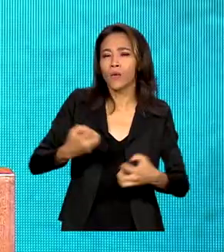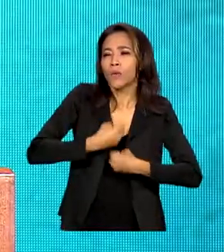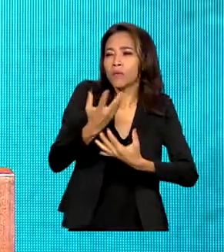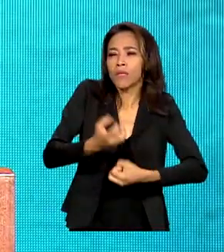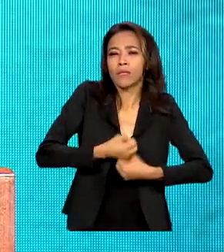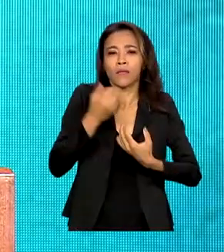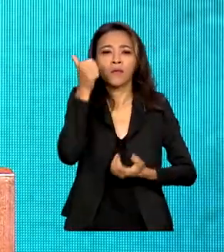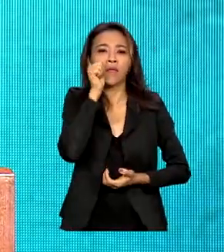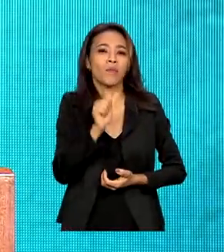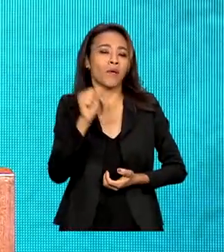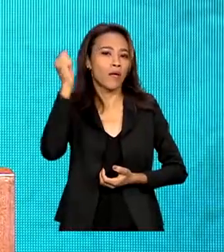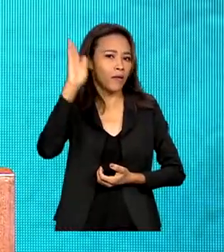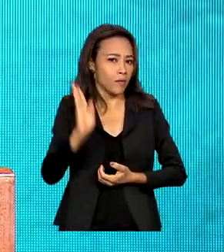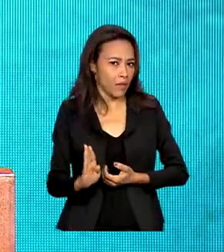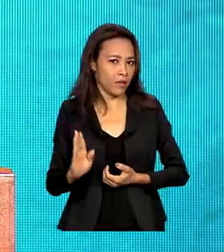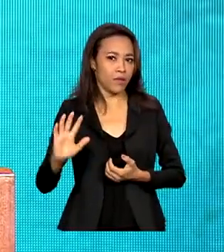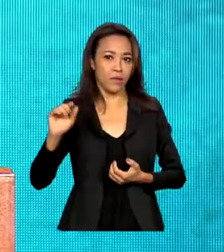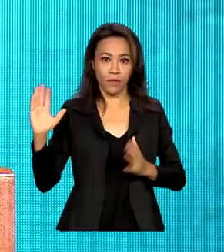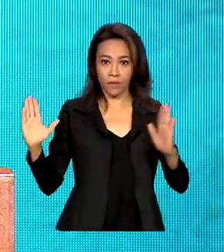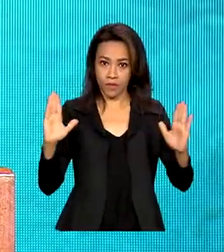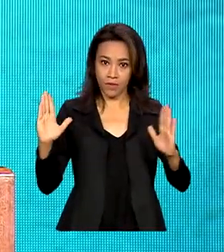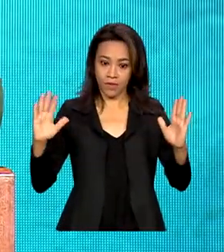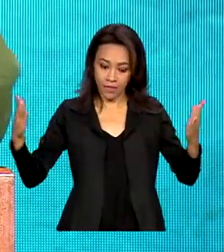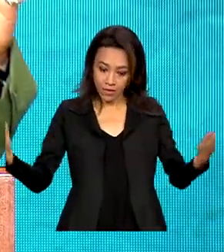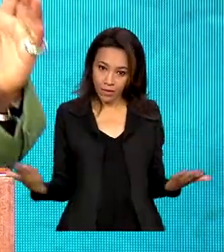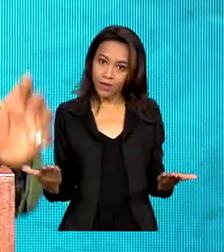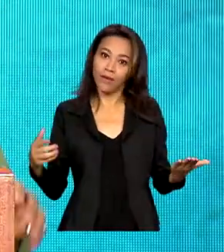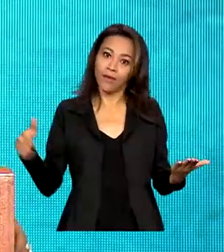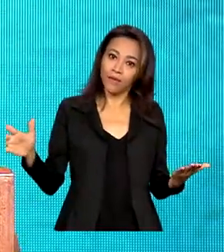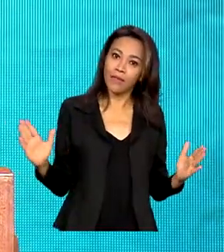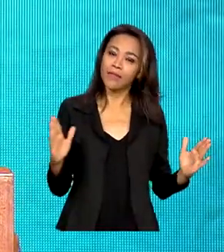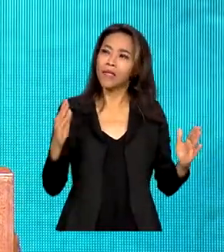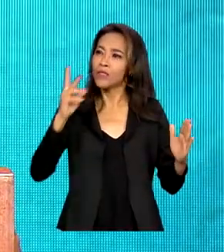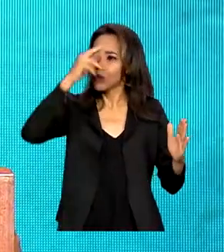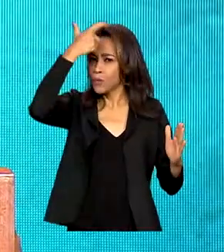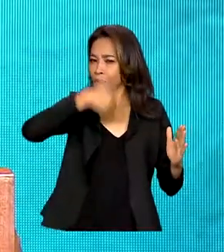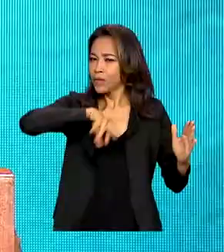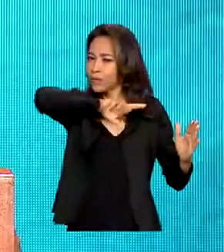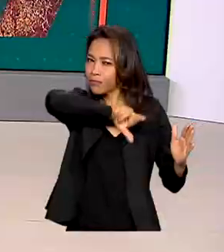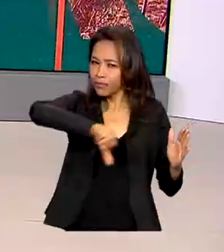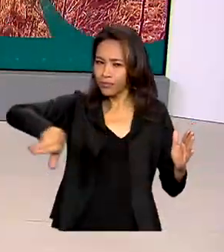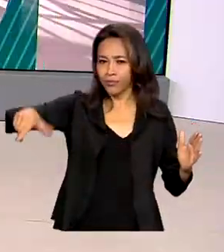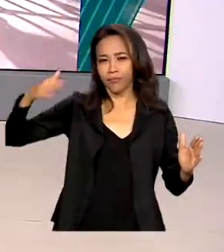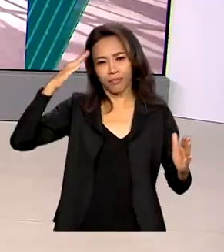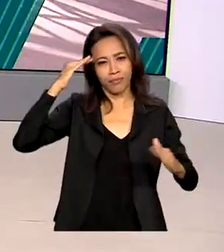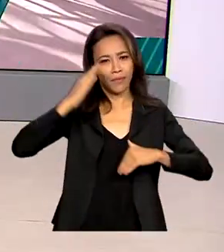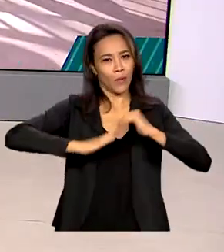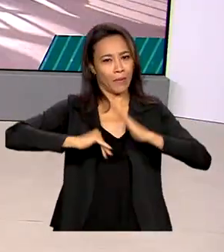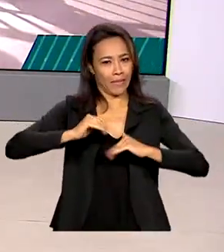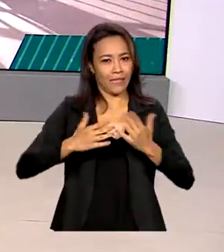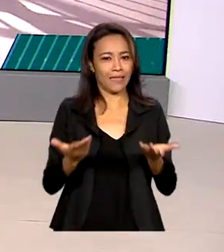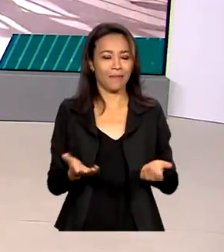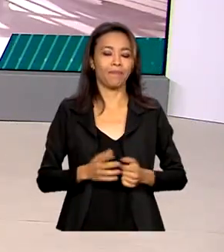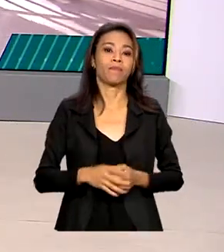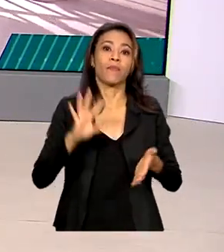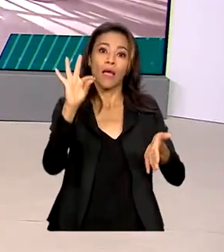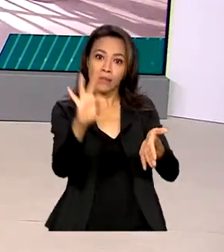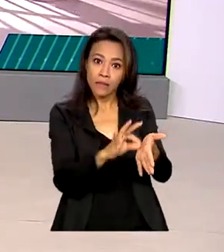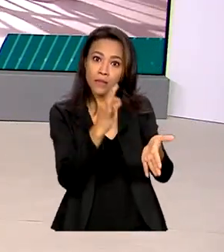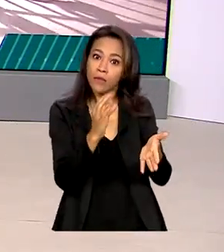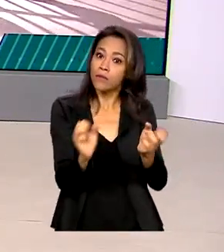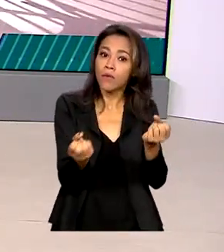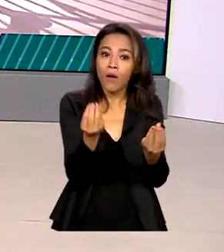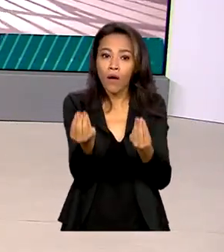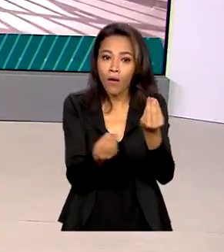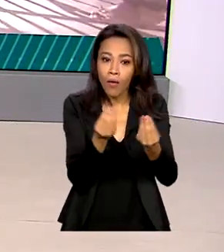da mulher brasileira contemporânea em toda a sua diversidade, todas as suas competências. As inscrições podem ser